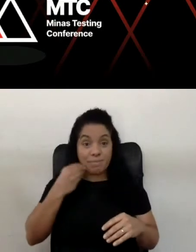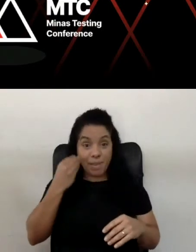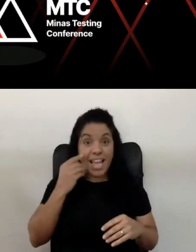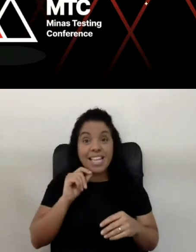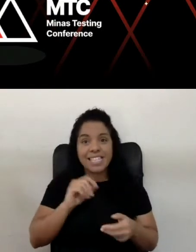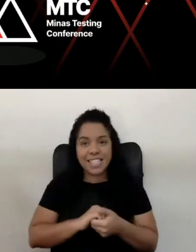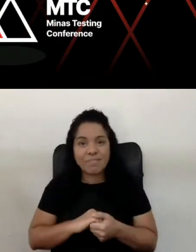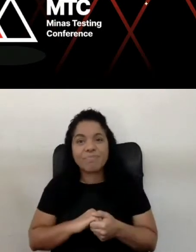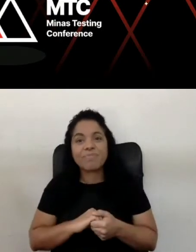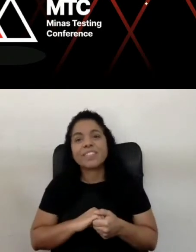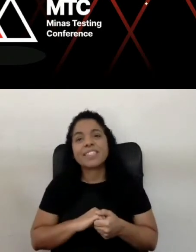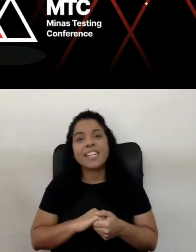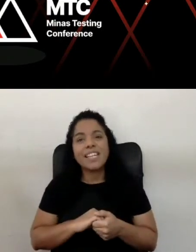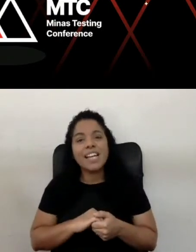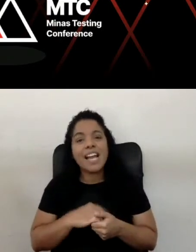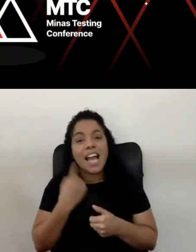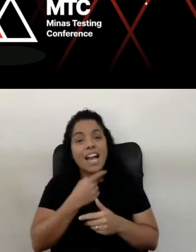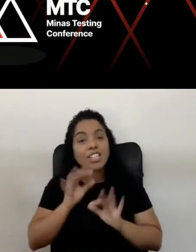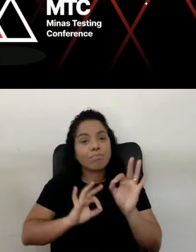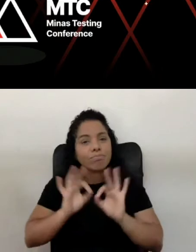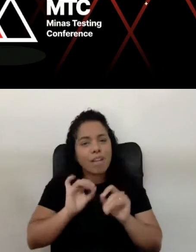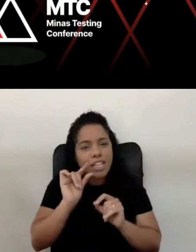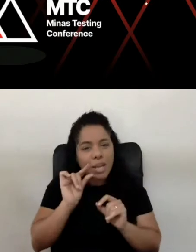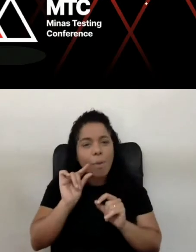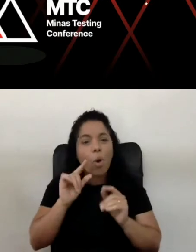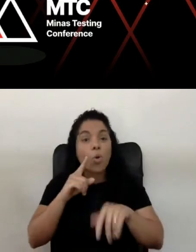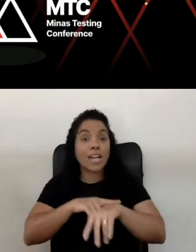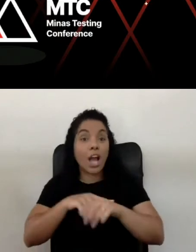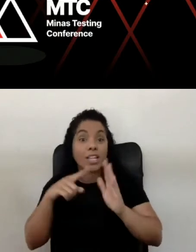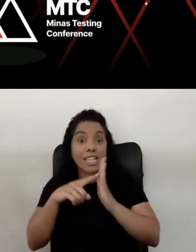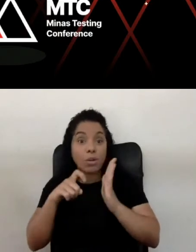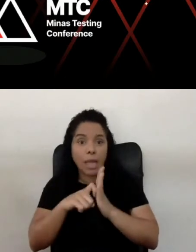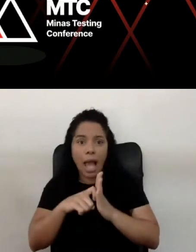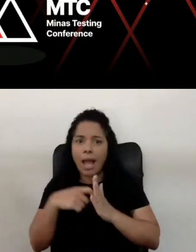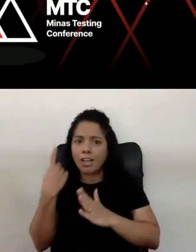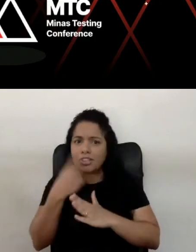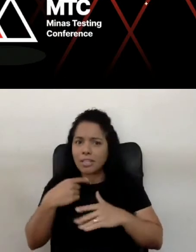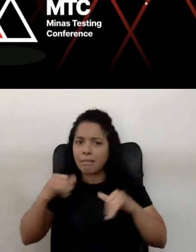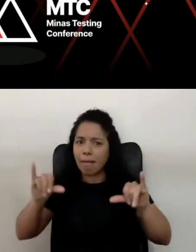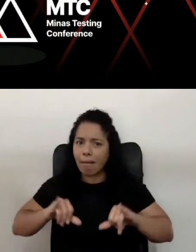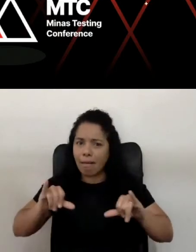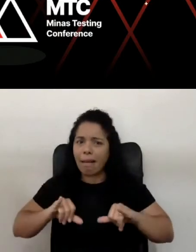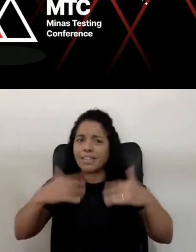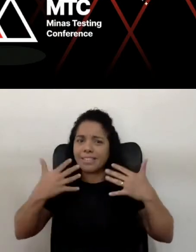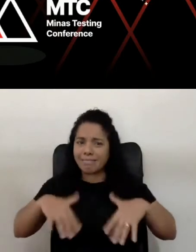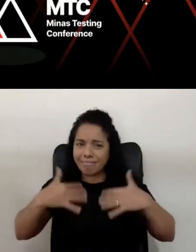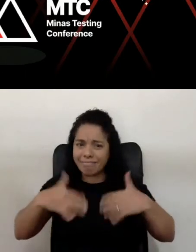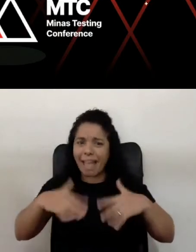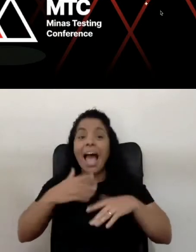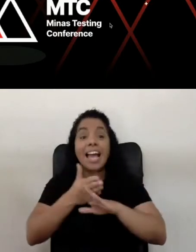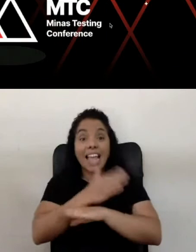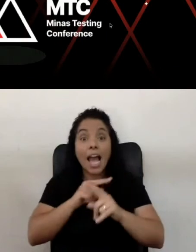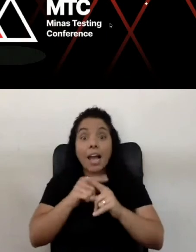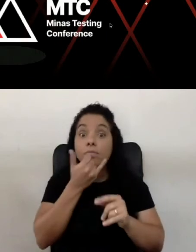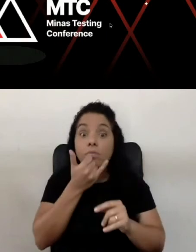a gente planeja pouco e na hora de executar a gente acaba sofrendo bastante. Então, até antes, deixa me